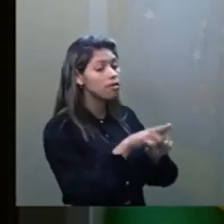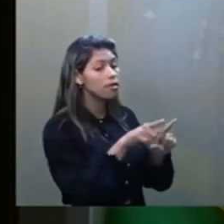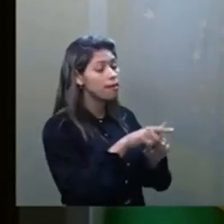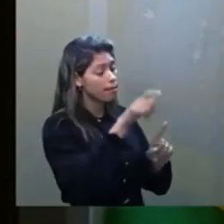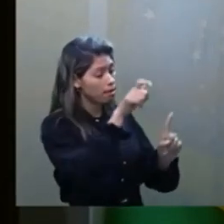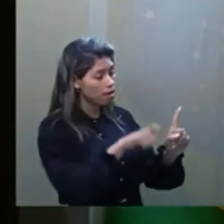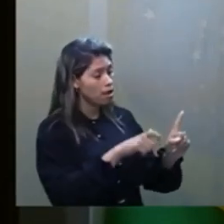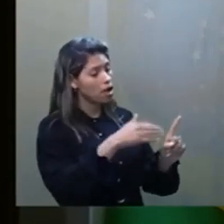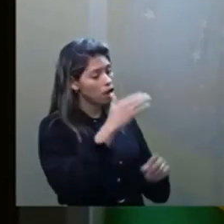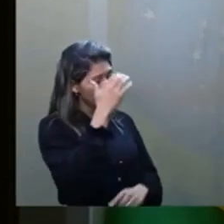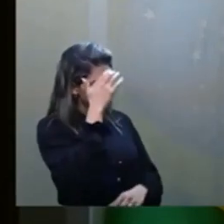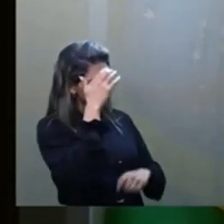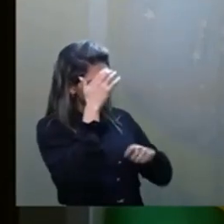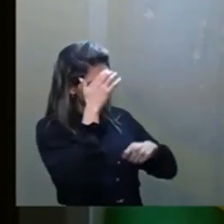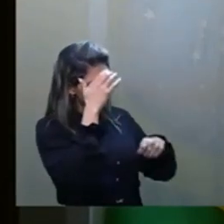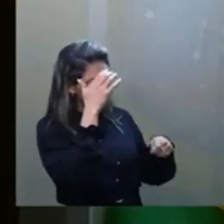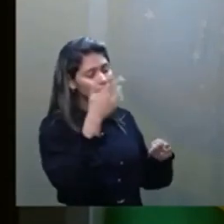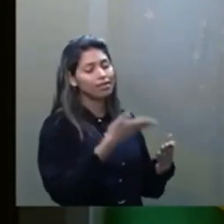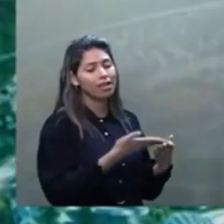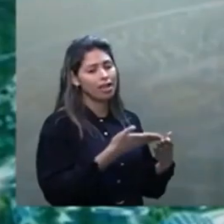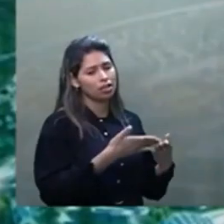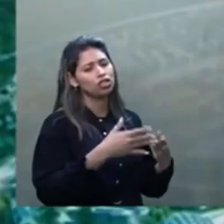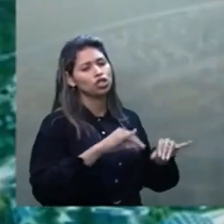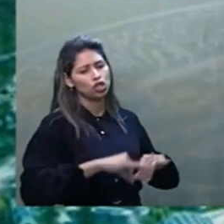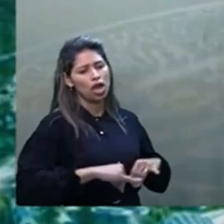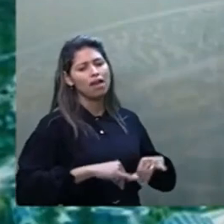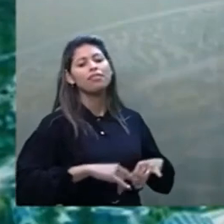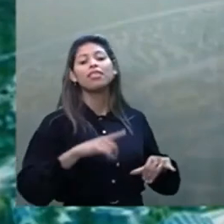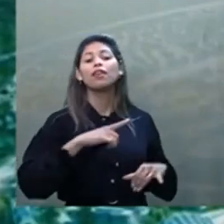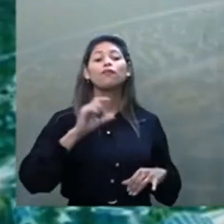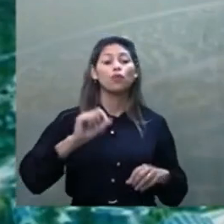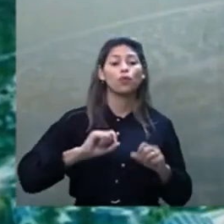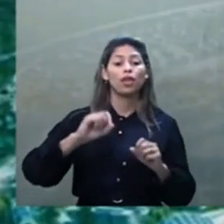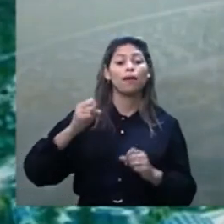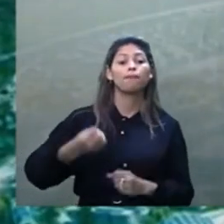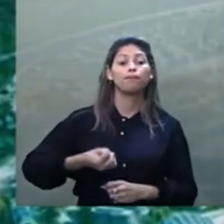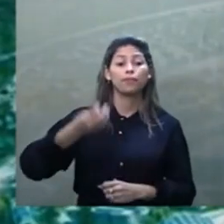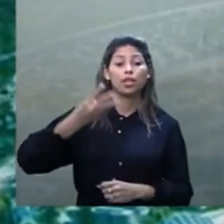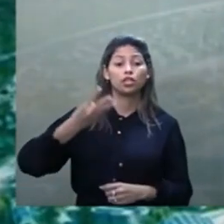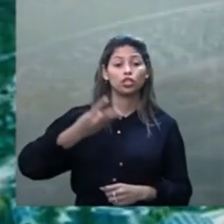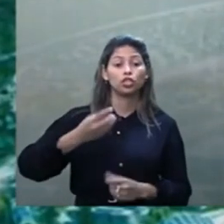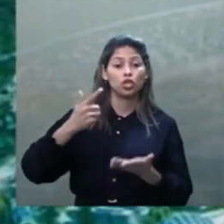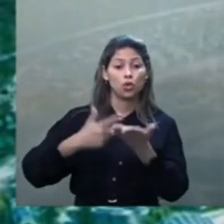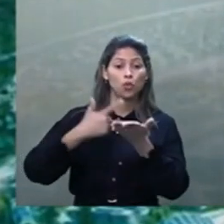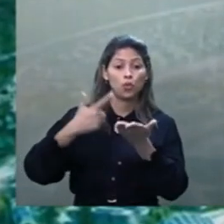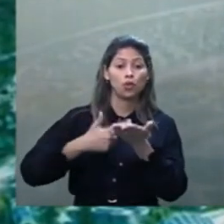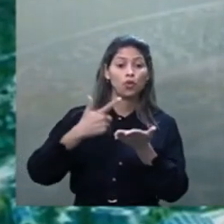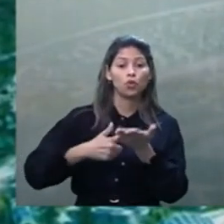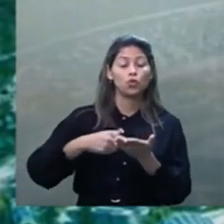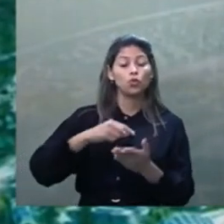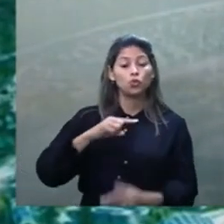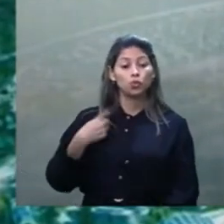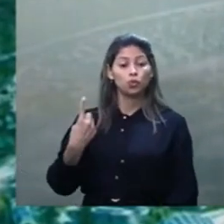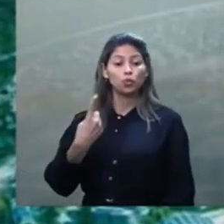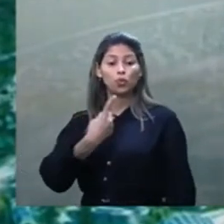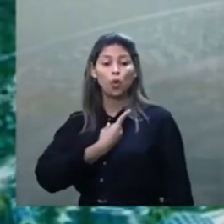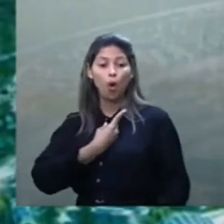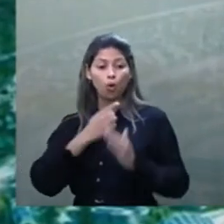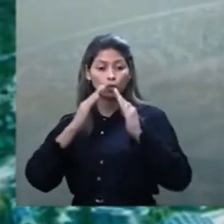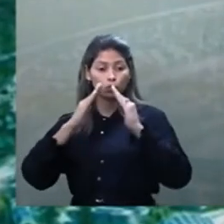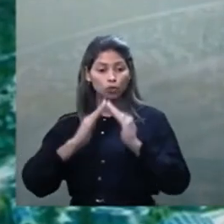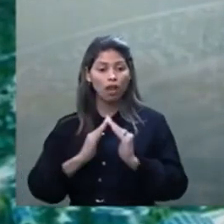causou, provocou muito sofrimento. O livro Nosso Lar também foi um outro grande escândalo, porque foram